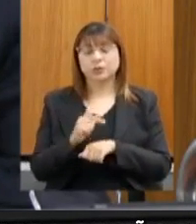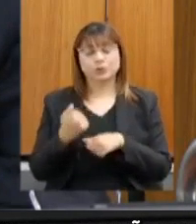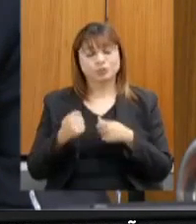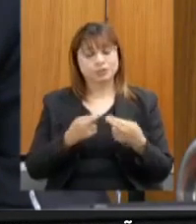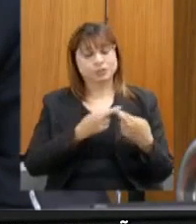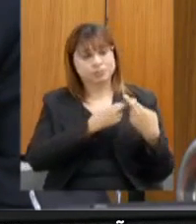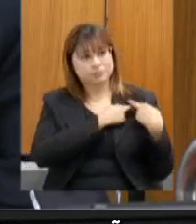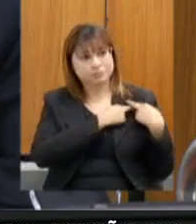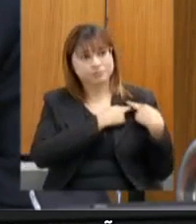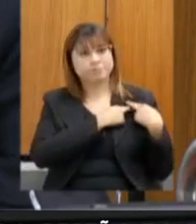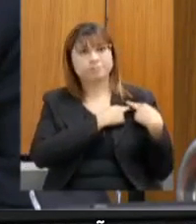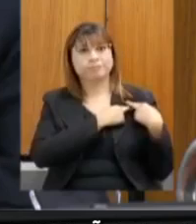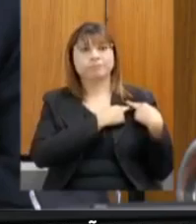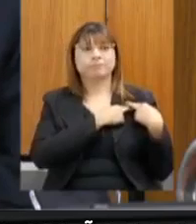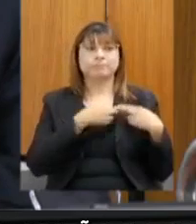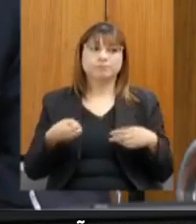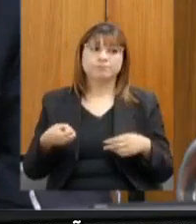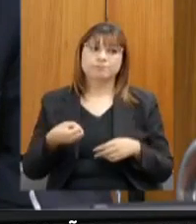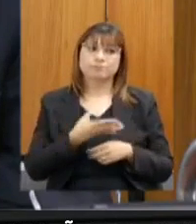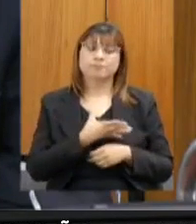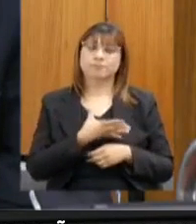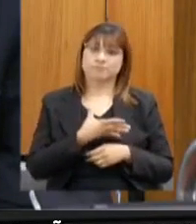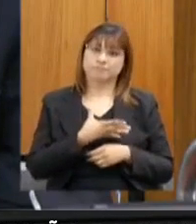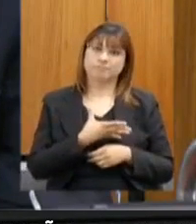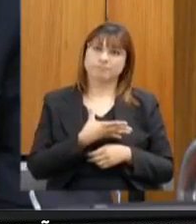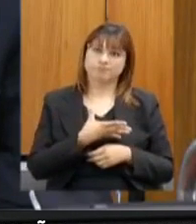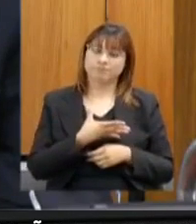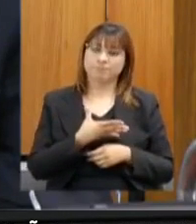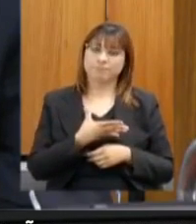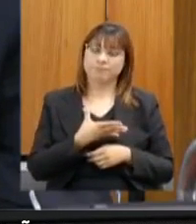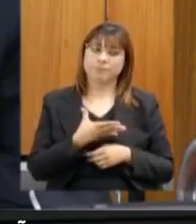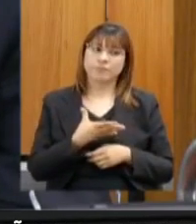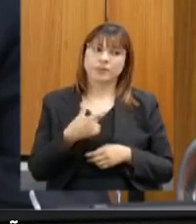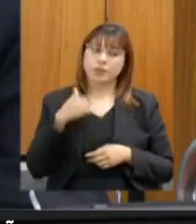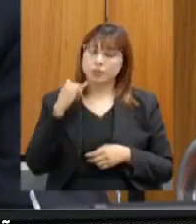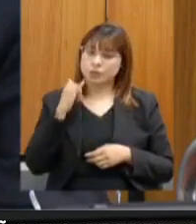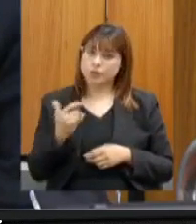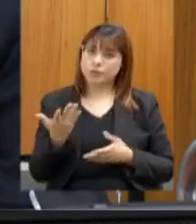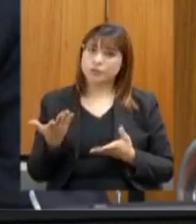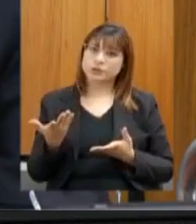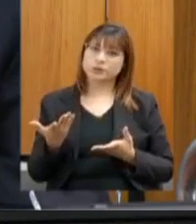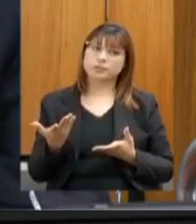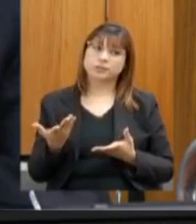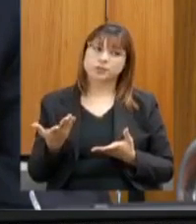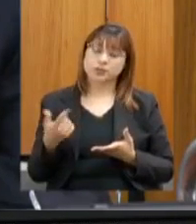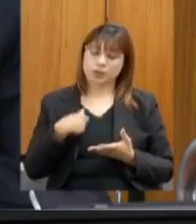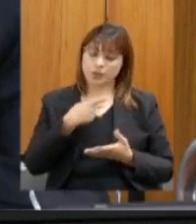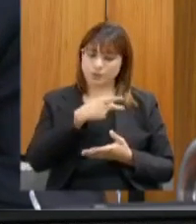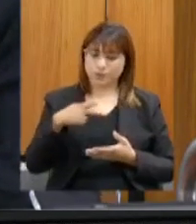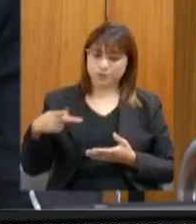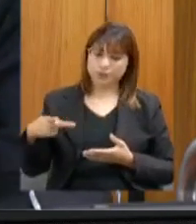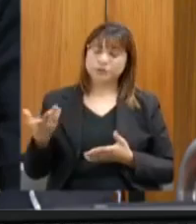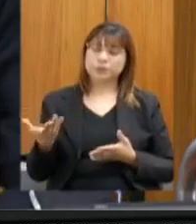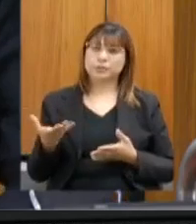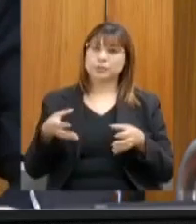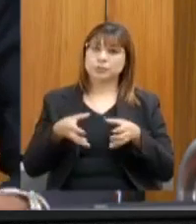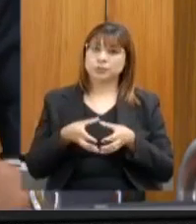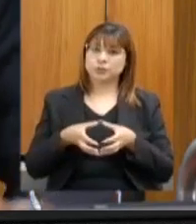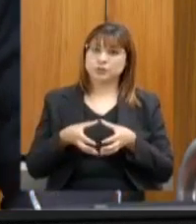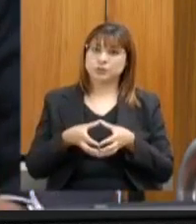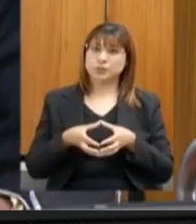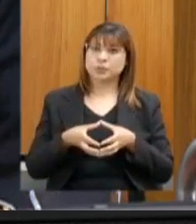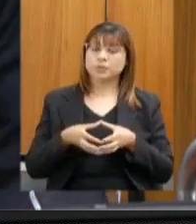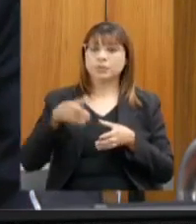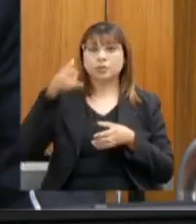responsabilidade e inovação. Eu digo para a senhora que como presidente da Comissão de Agropecuária e Água Indústria, a minha